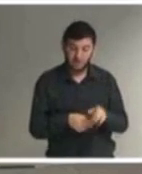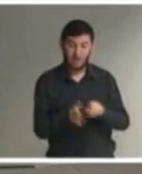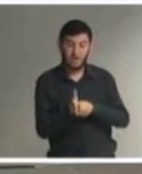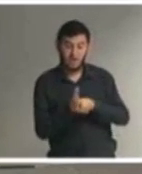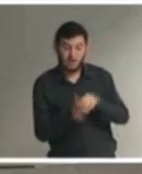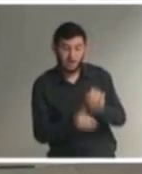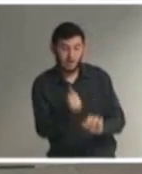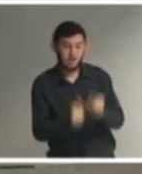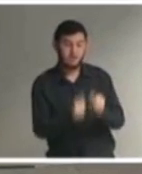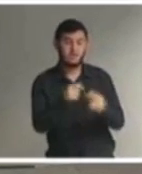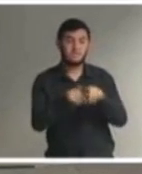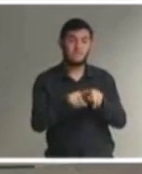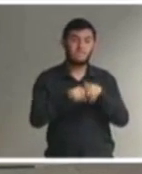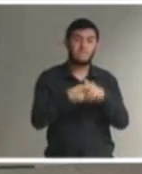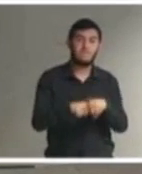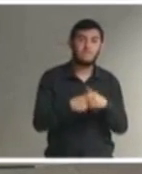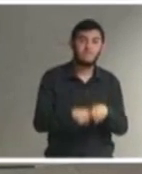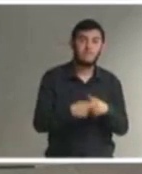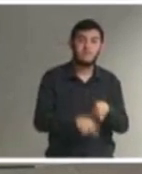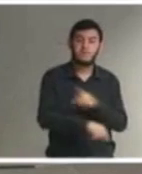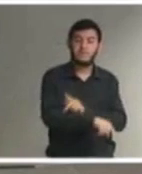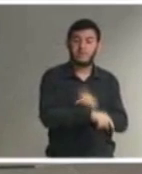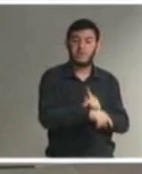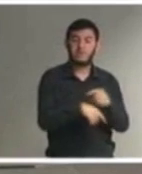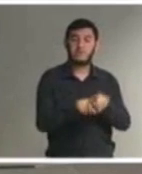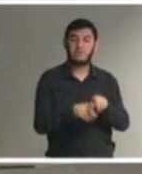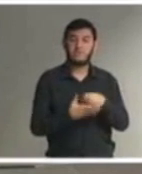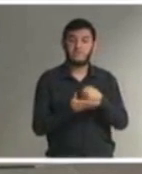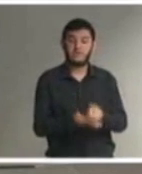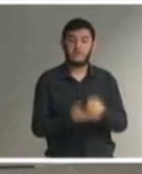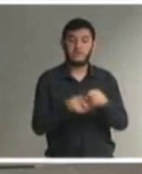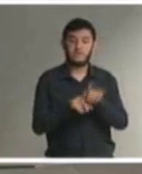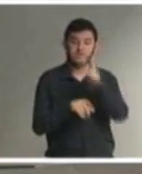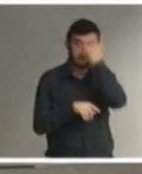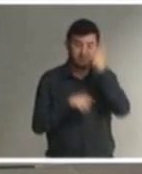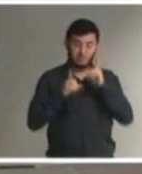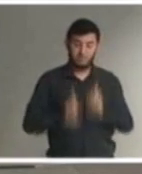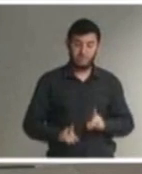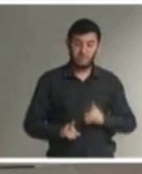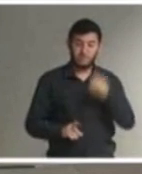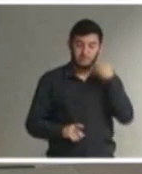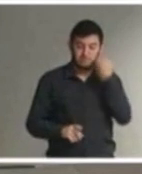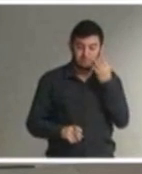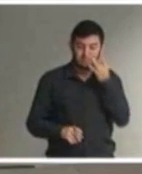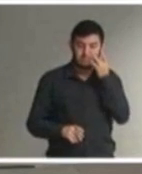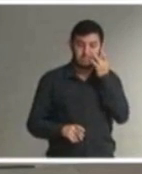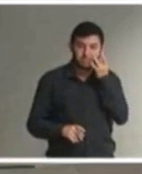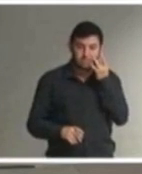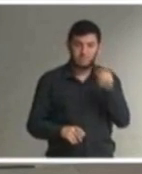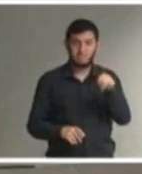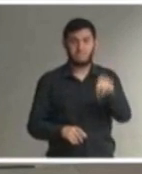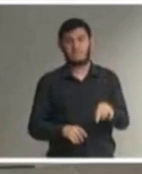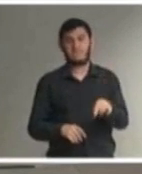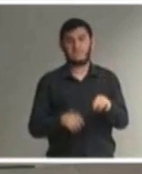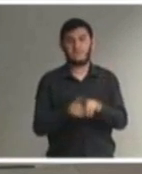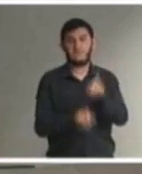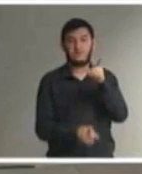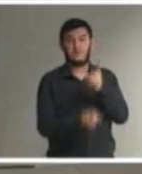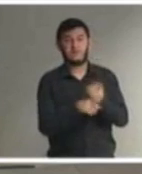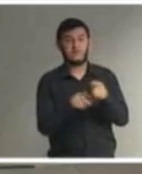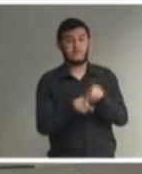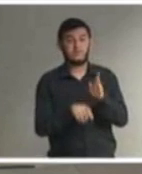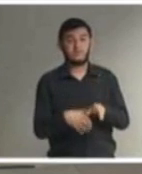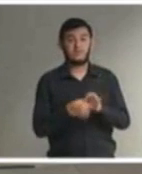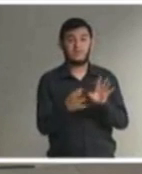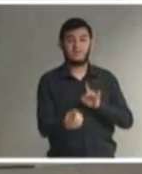quais as ferramentas pedagógicas que as pessoas com deficiência tem que estar tem que encontrar a sua